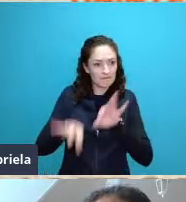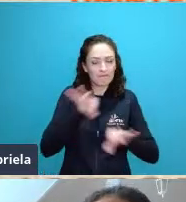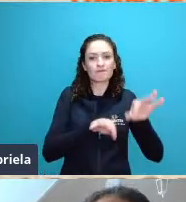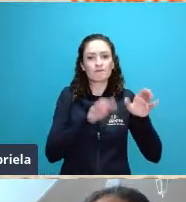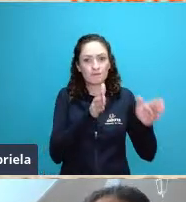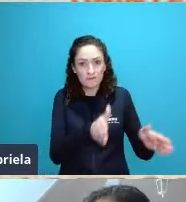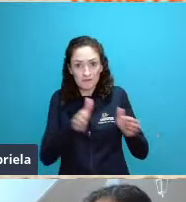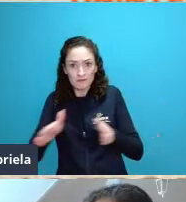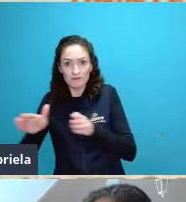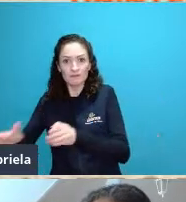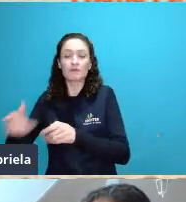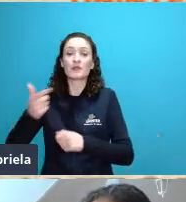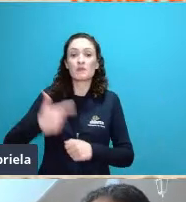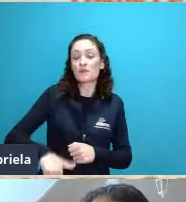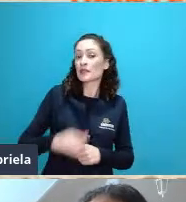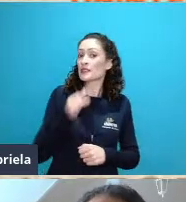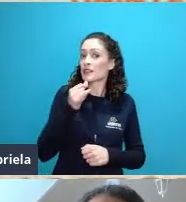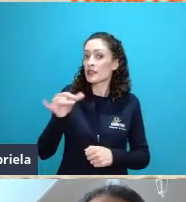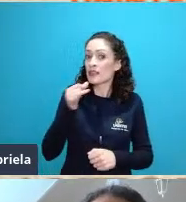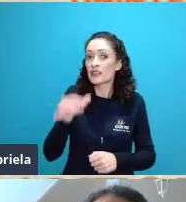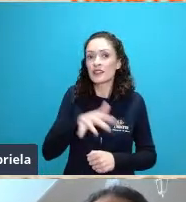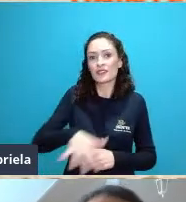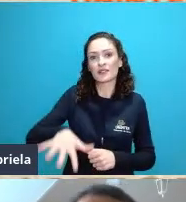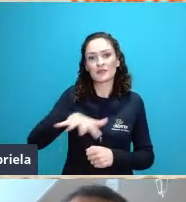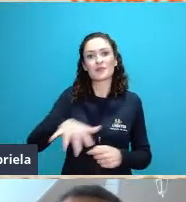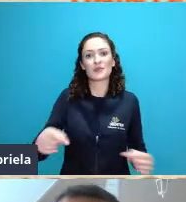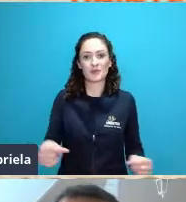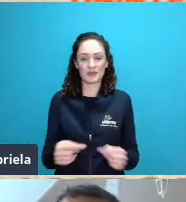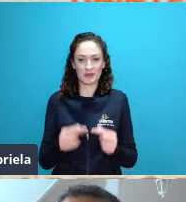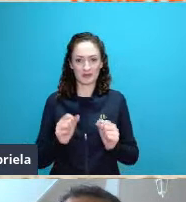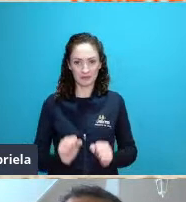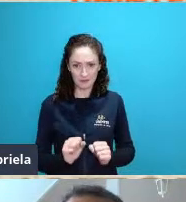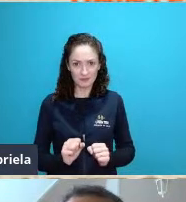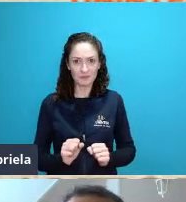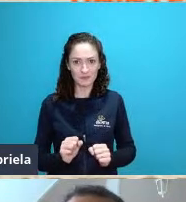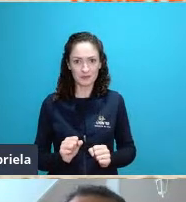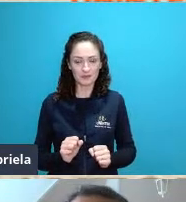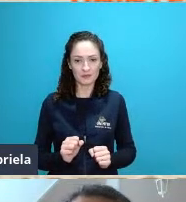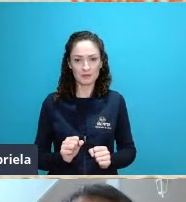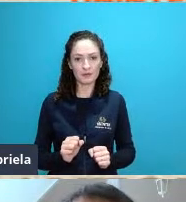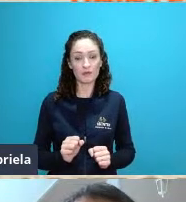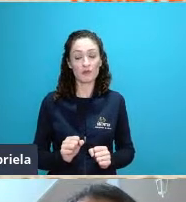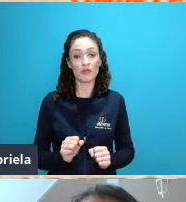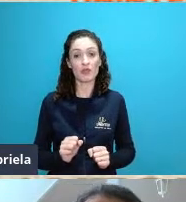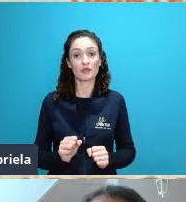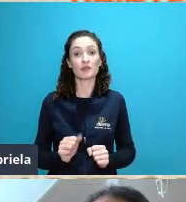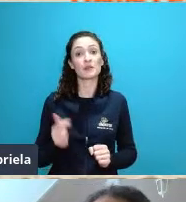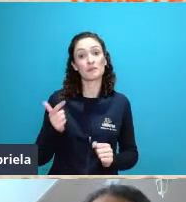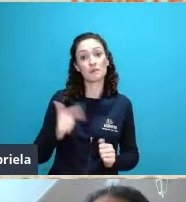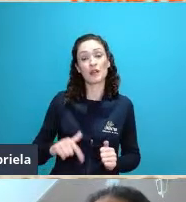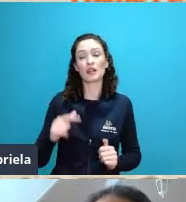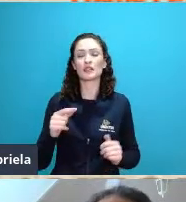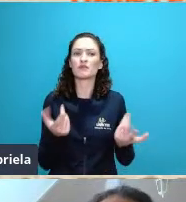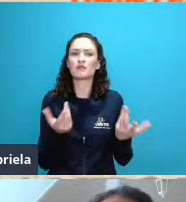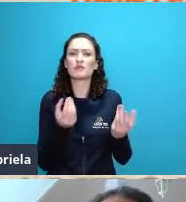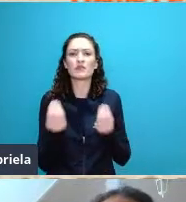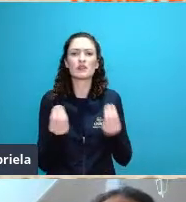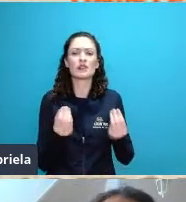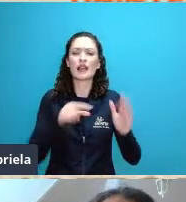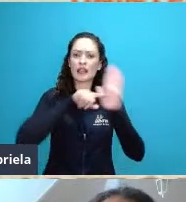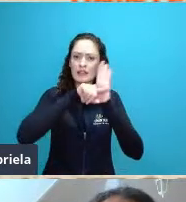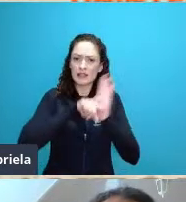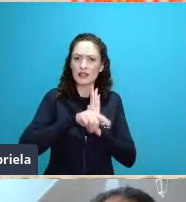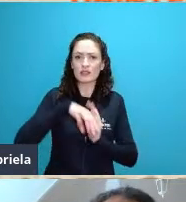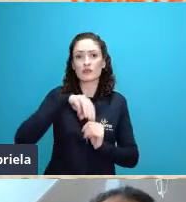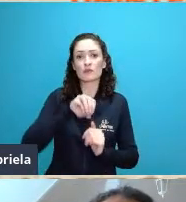energia dentro desse ambiente a mensuração dos níveis altiméticos então a análise morfomética ela foi